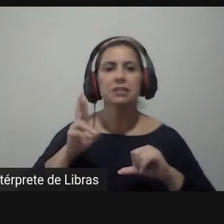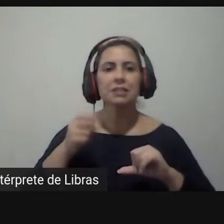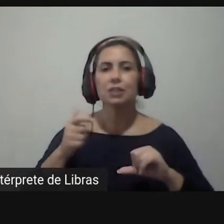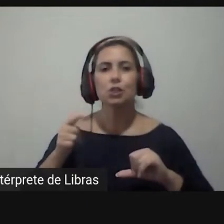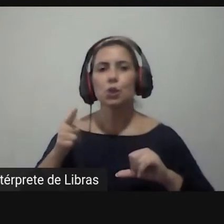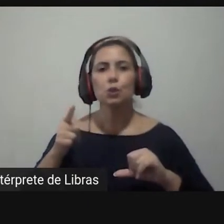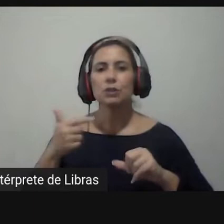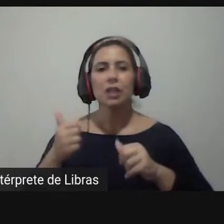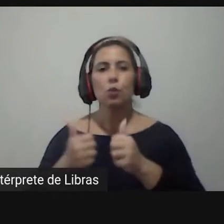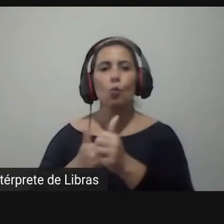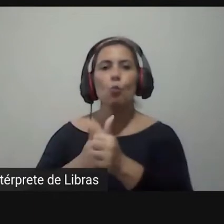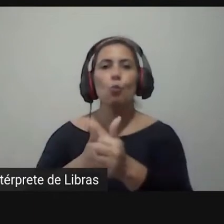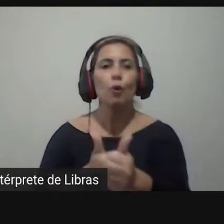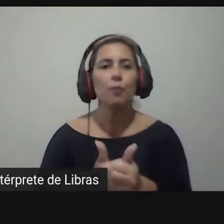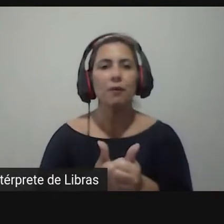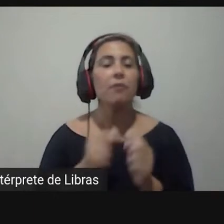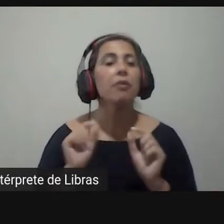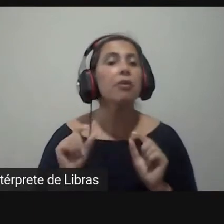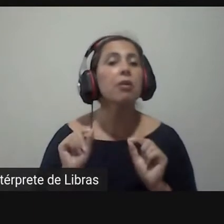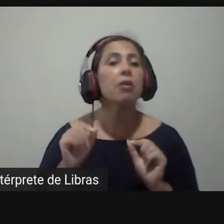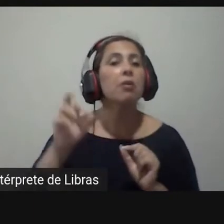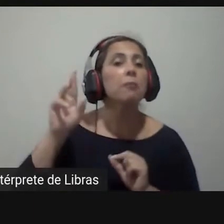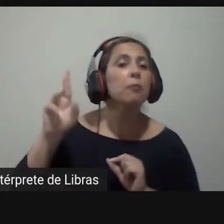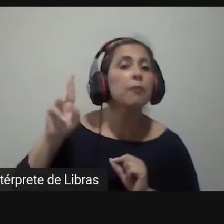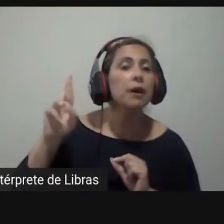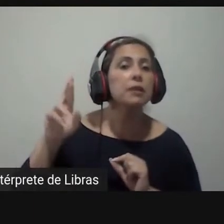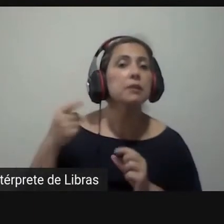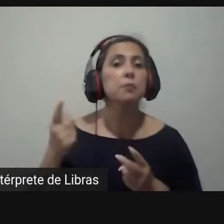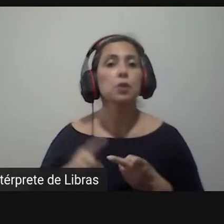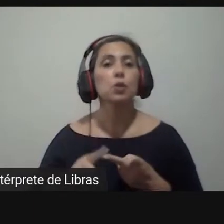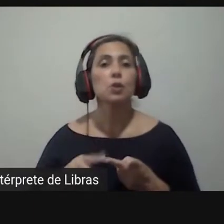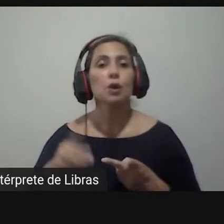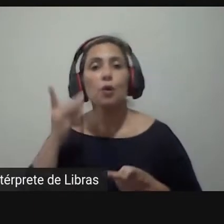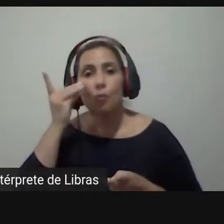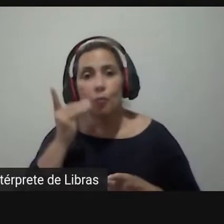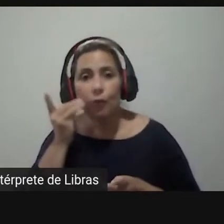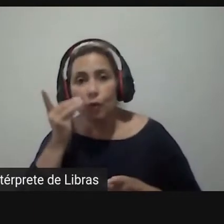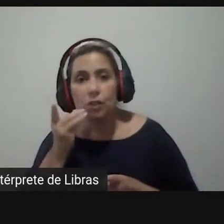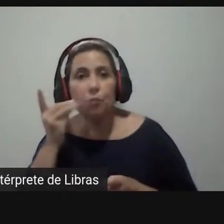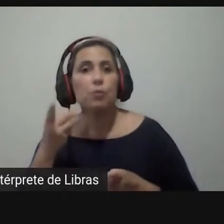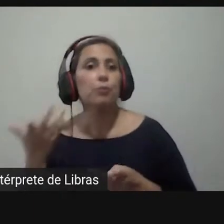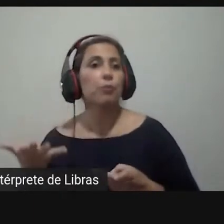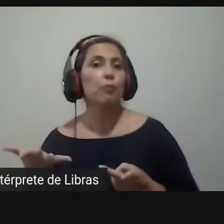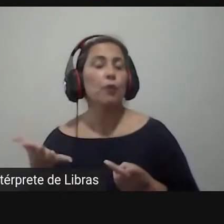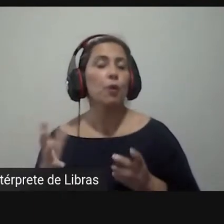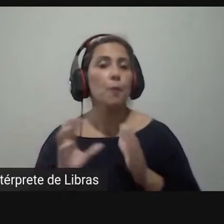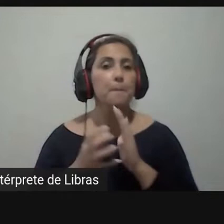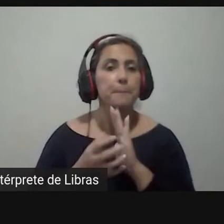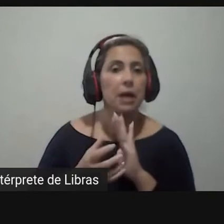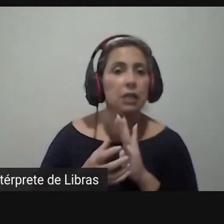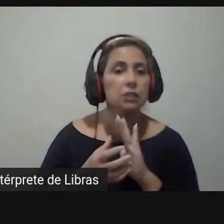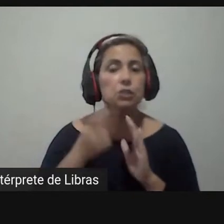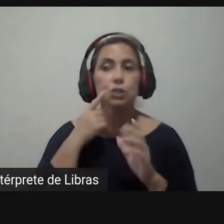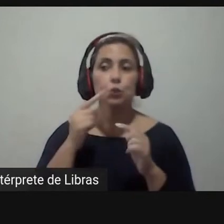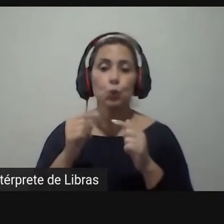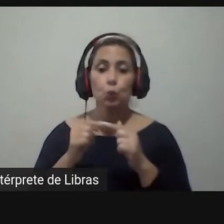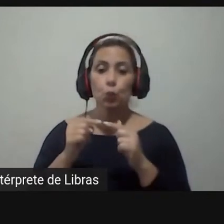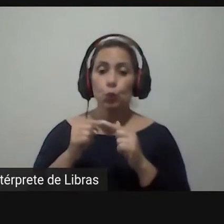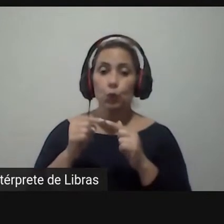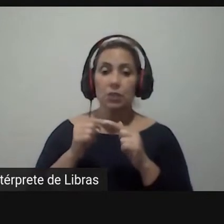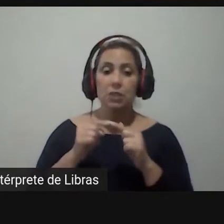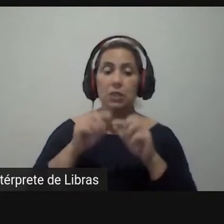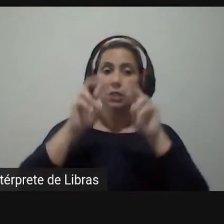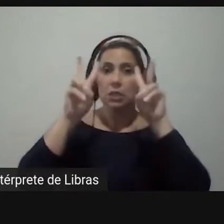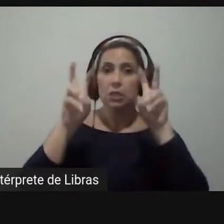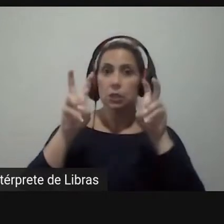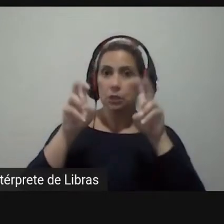sua demanda ele não sabe para quem foi para qual deputado se foi para uma bancada mais sensível a pauta dele então por exemplo na